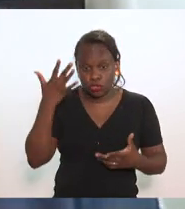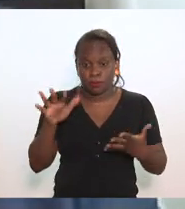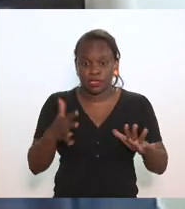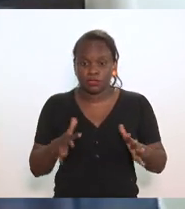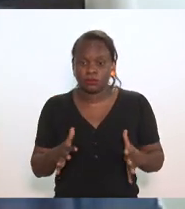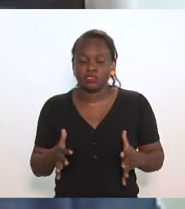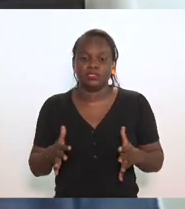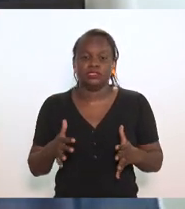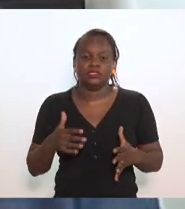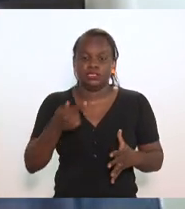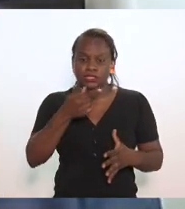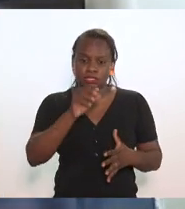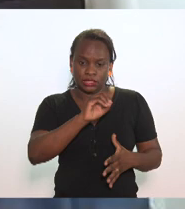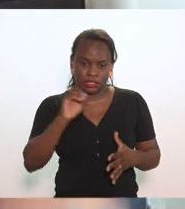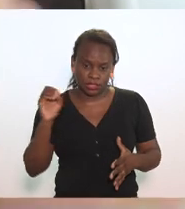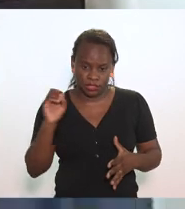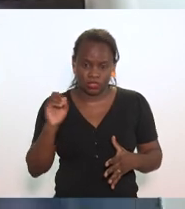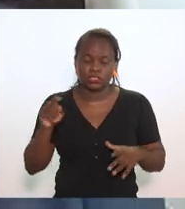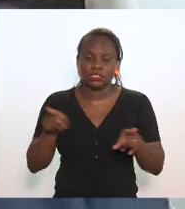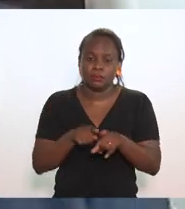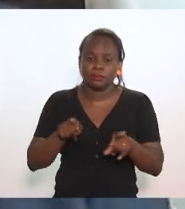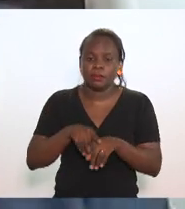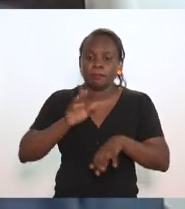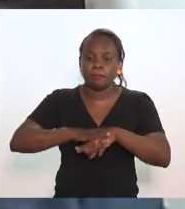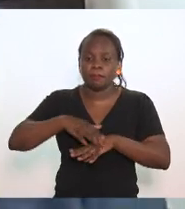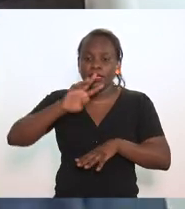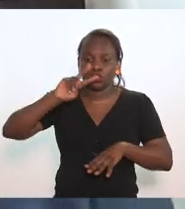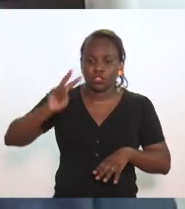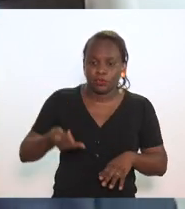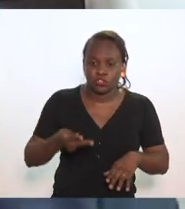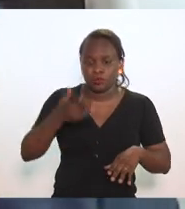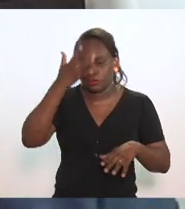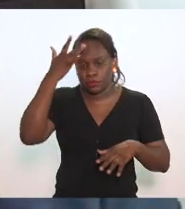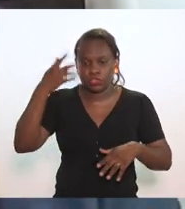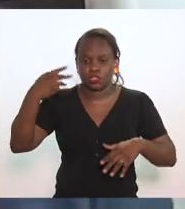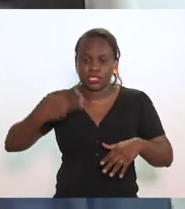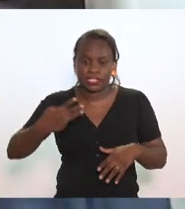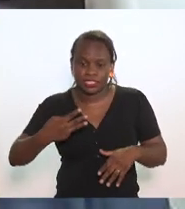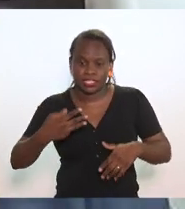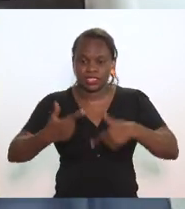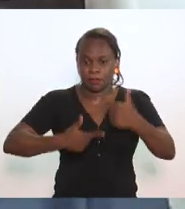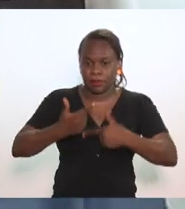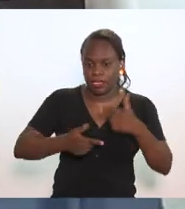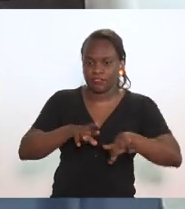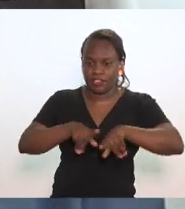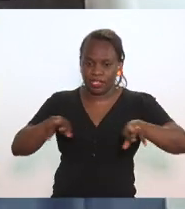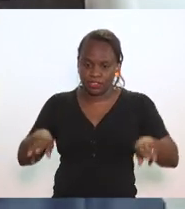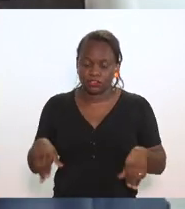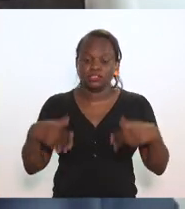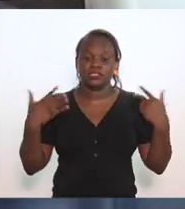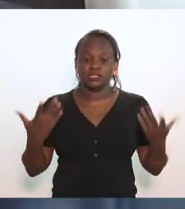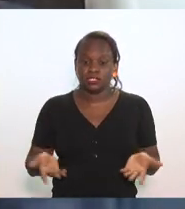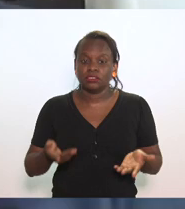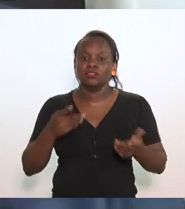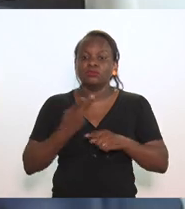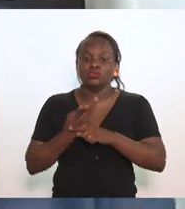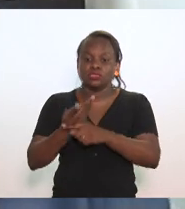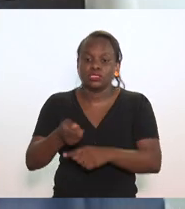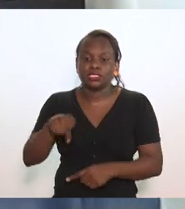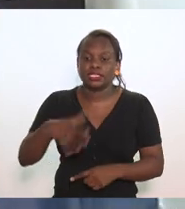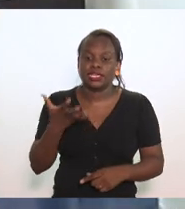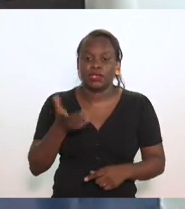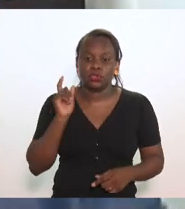colaboradores e mais de 2 mil entre terceiros diretos e indiretos. O que se busca aqui